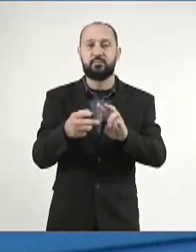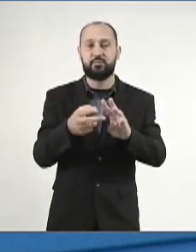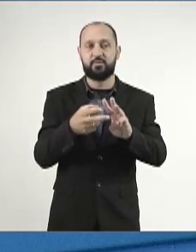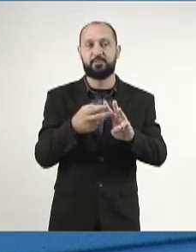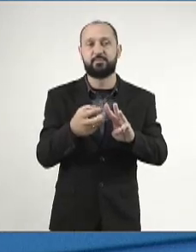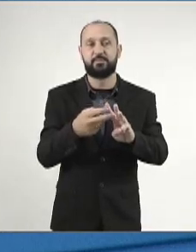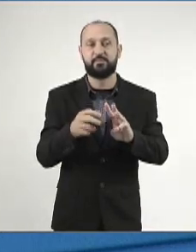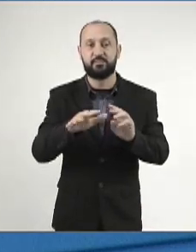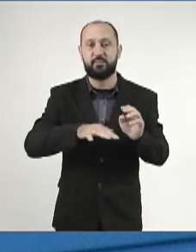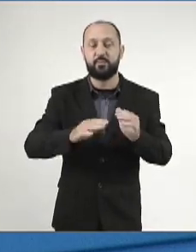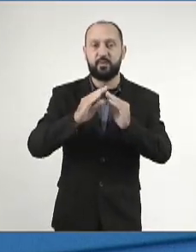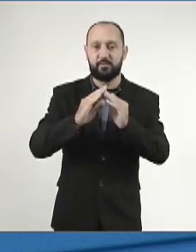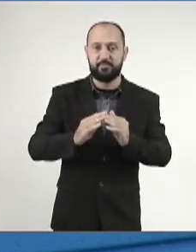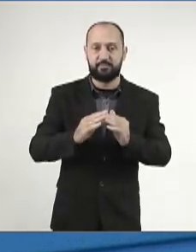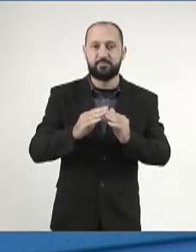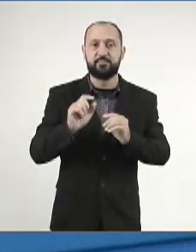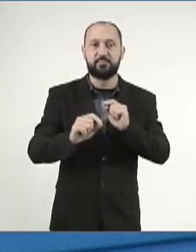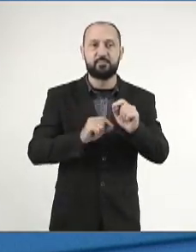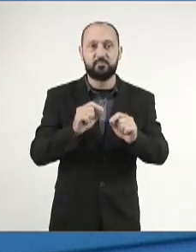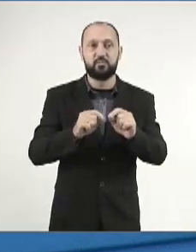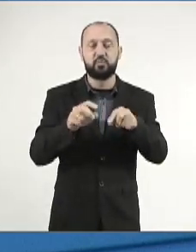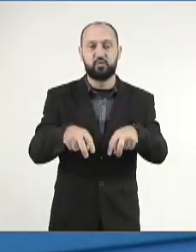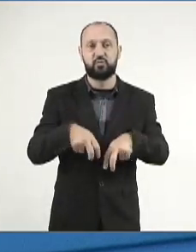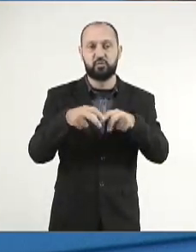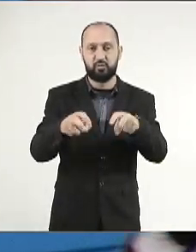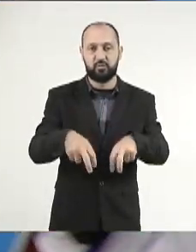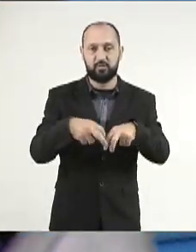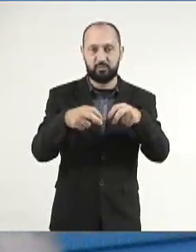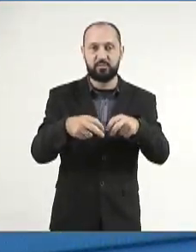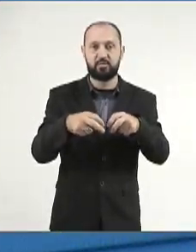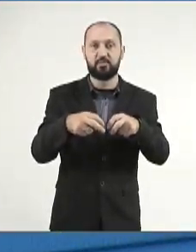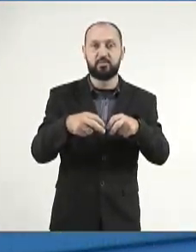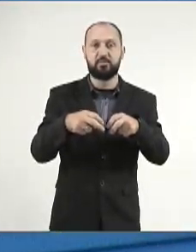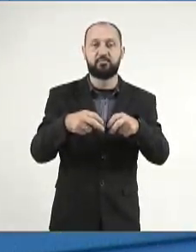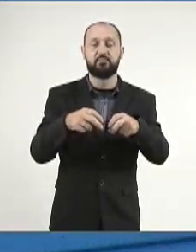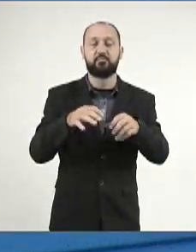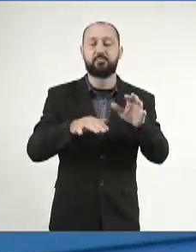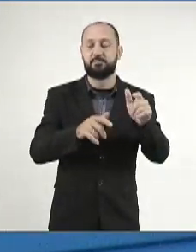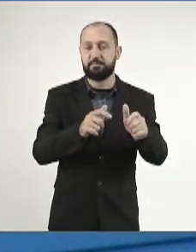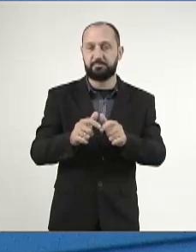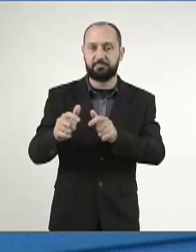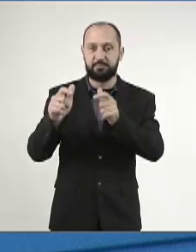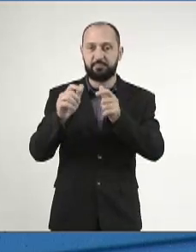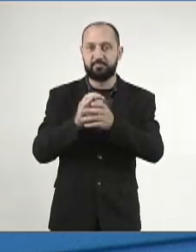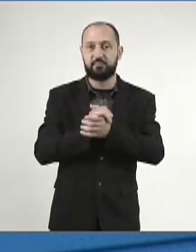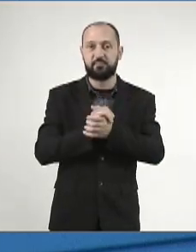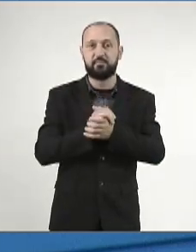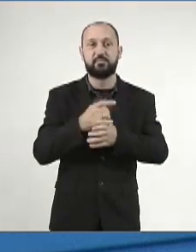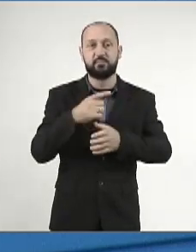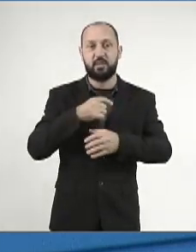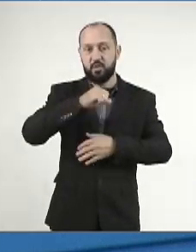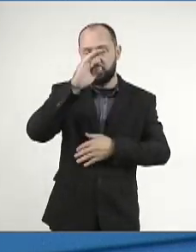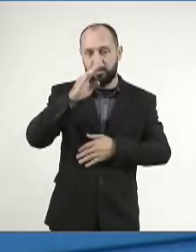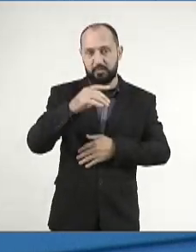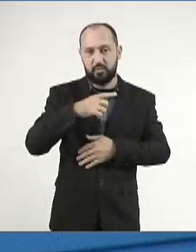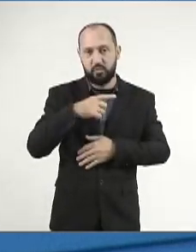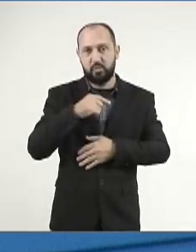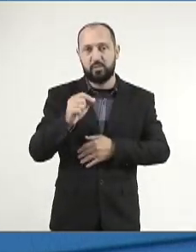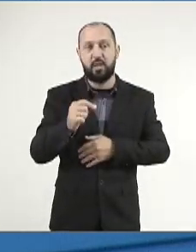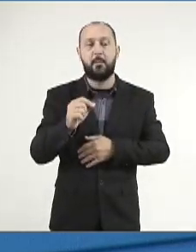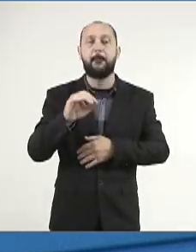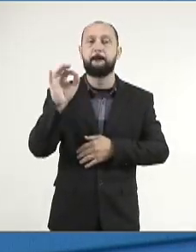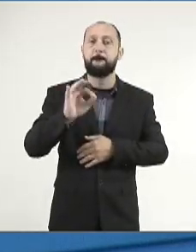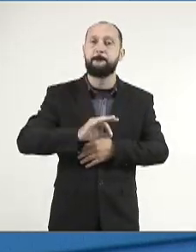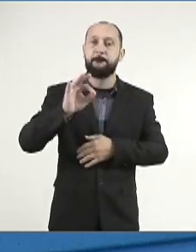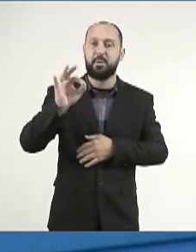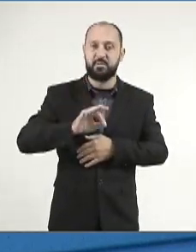que vivem na região, além dos agricultores em todas as escalas. Apesar do Brasil possuir uma pequena